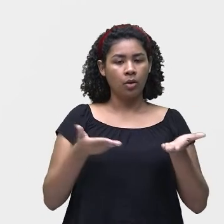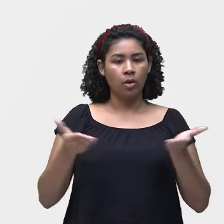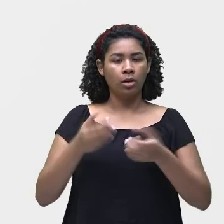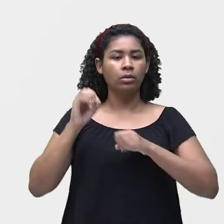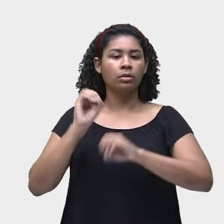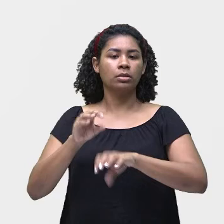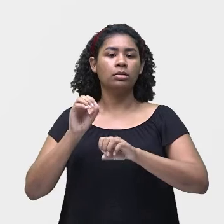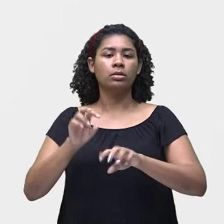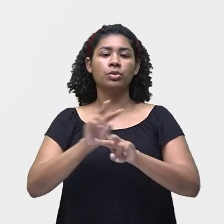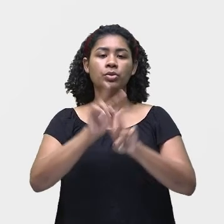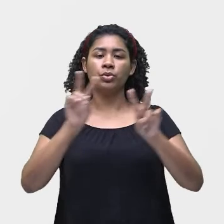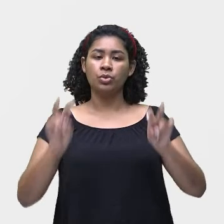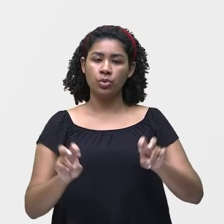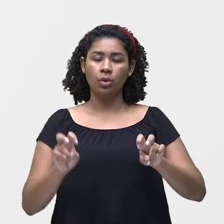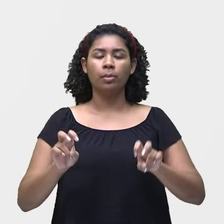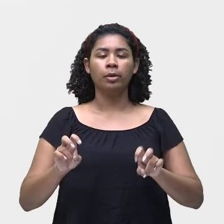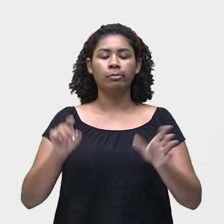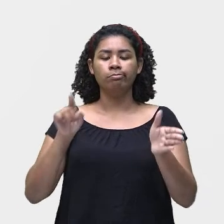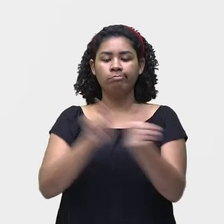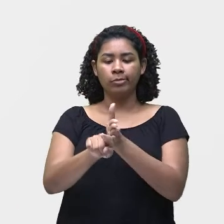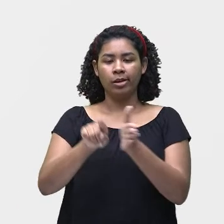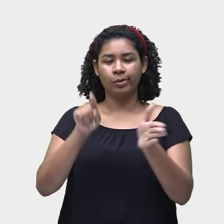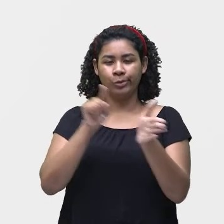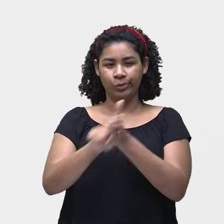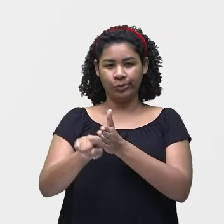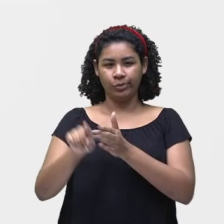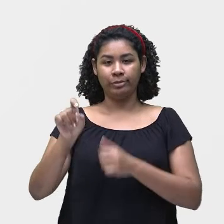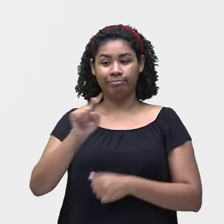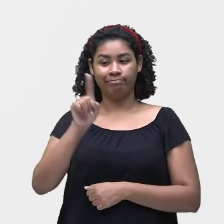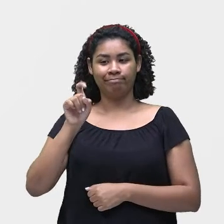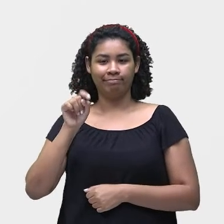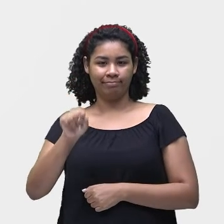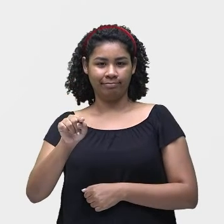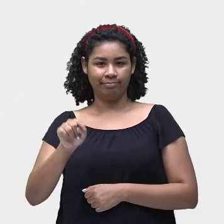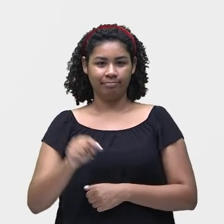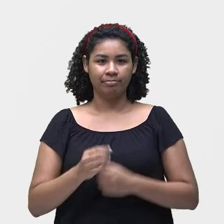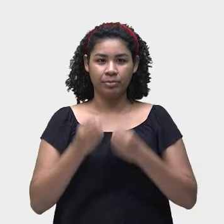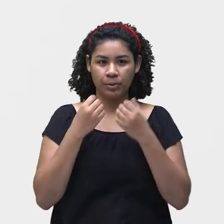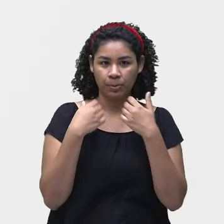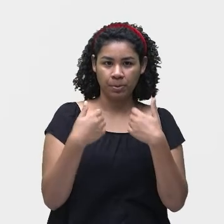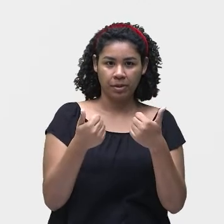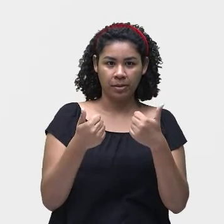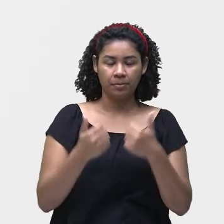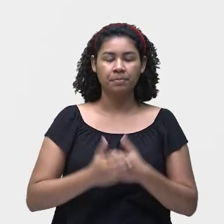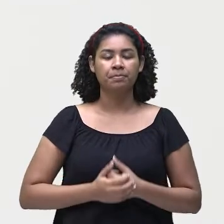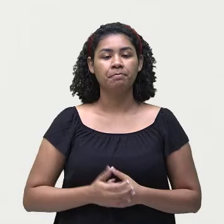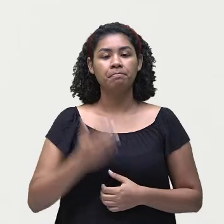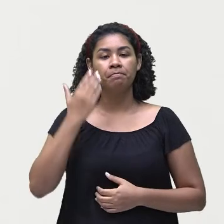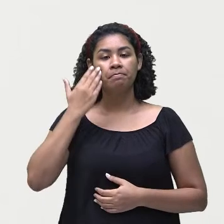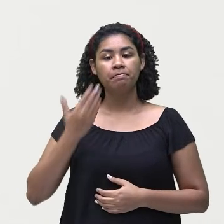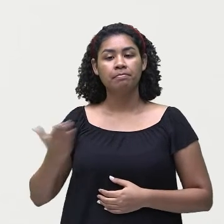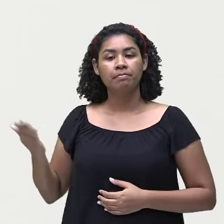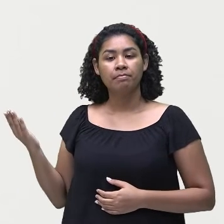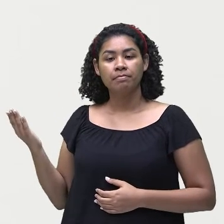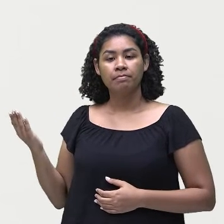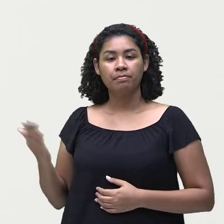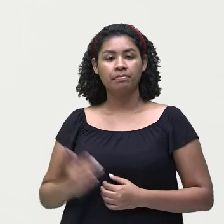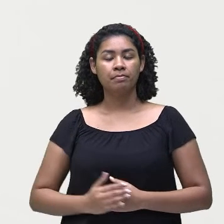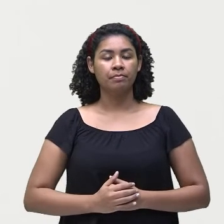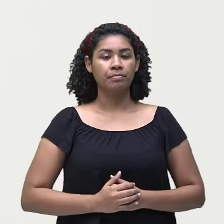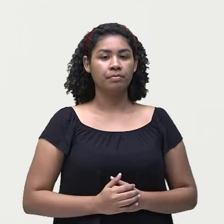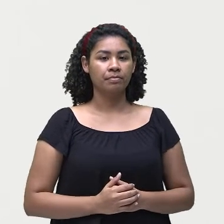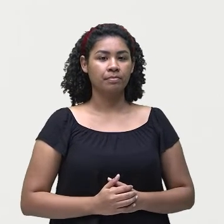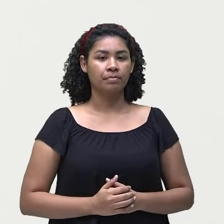olhadinha aí na forma interrogativa, ok? Então, olha só, interrogative